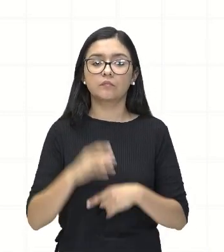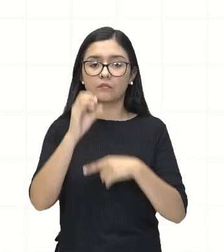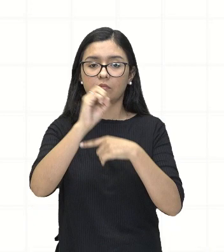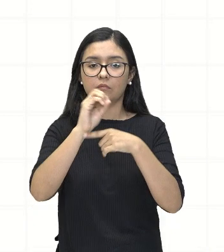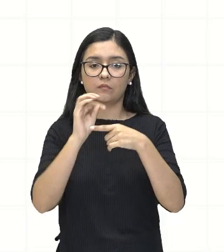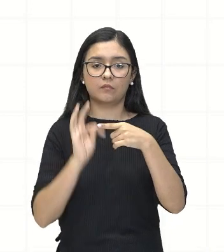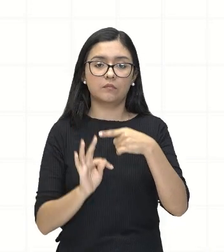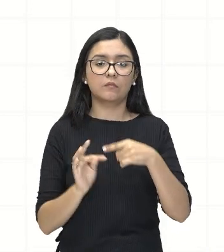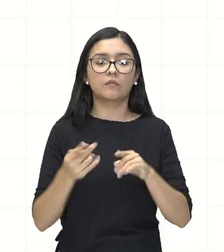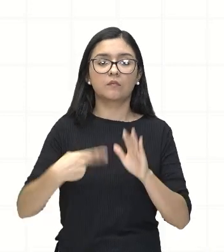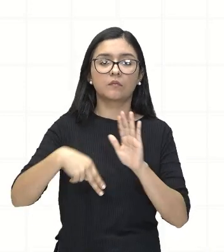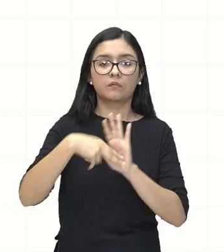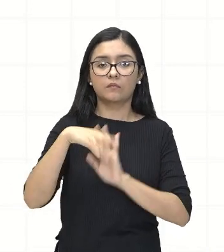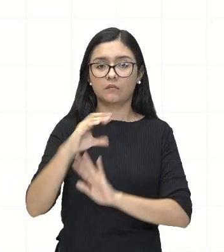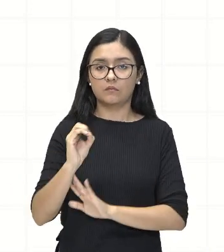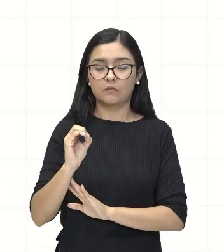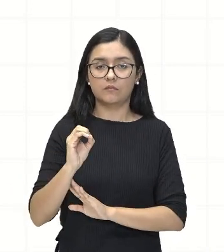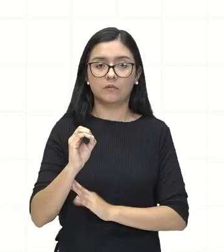Tá?